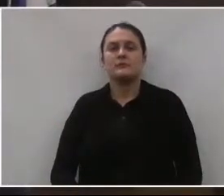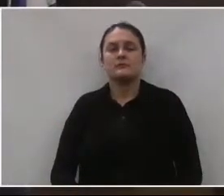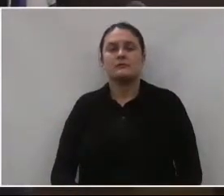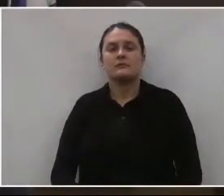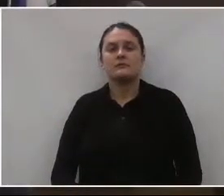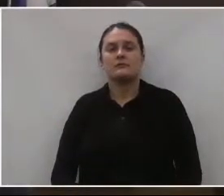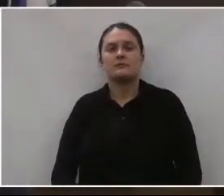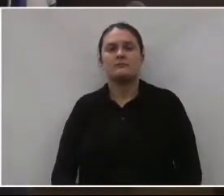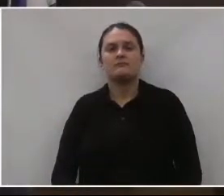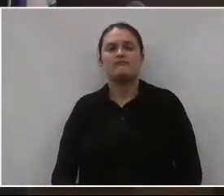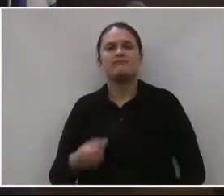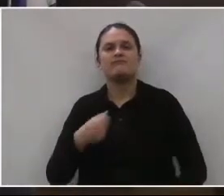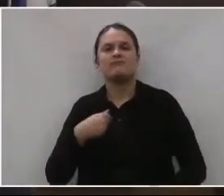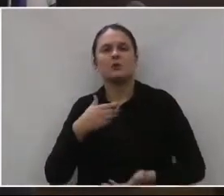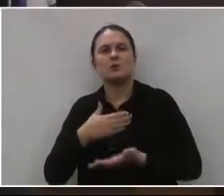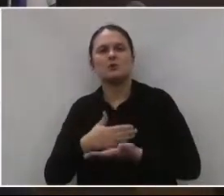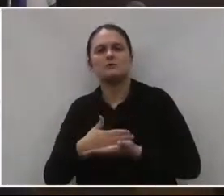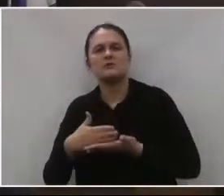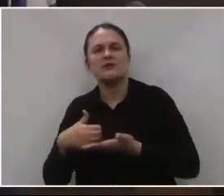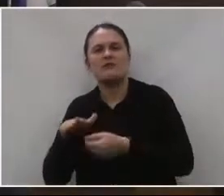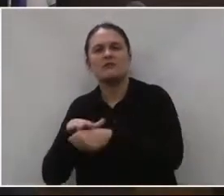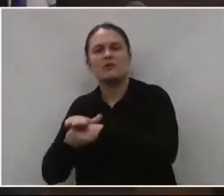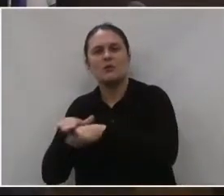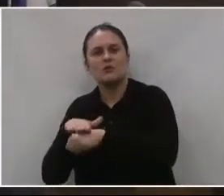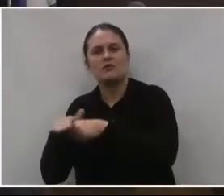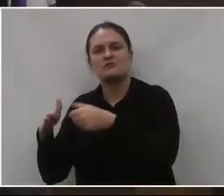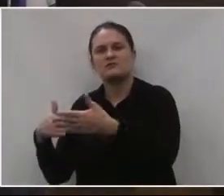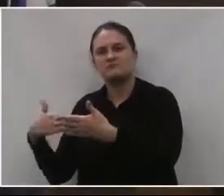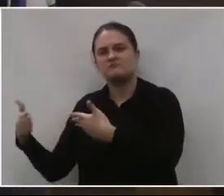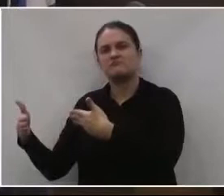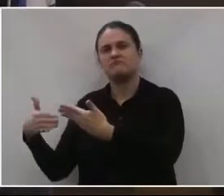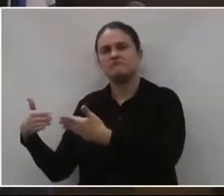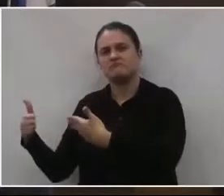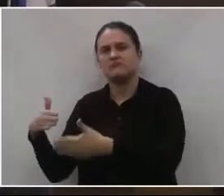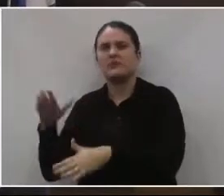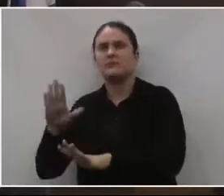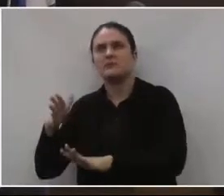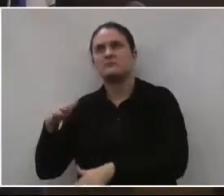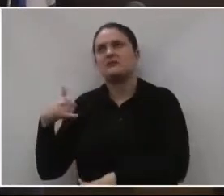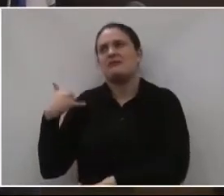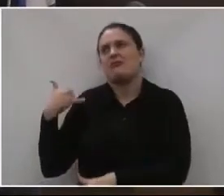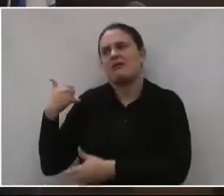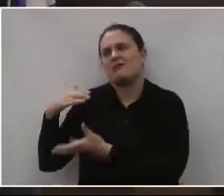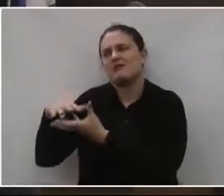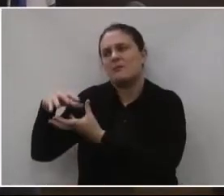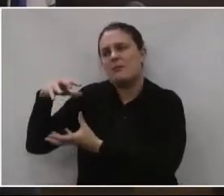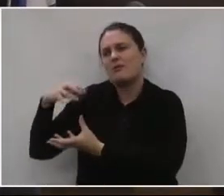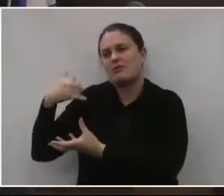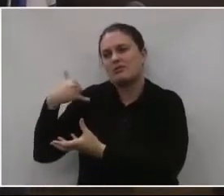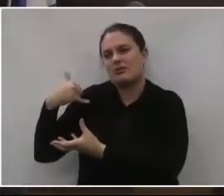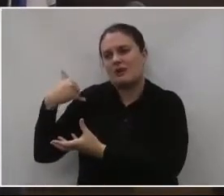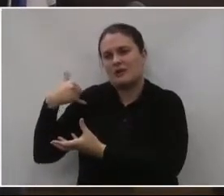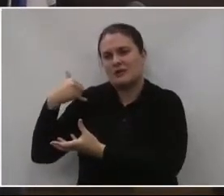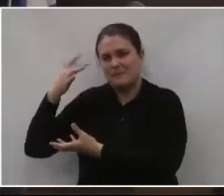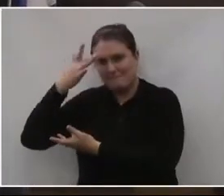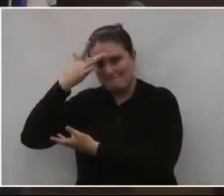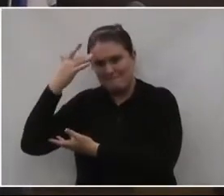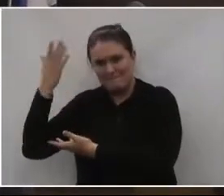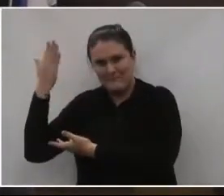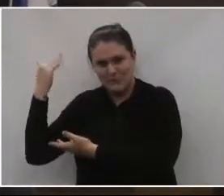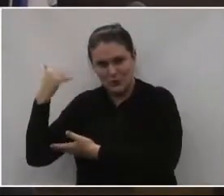eu começava a conversar com essas pessoas, tudo numa faixa etária alta, esses craques